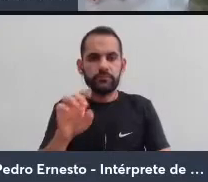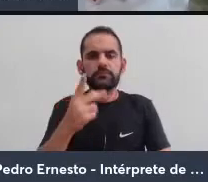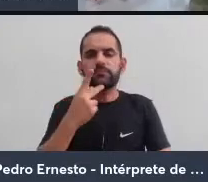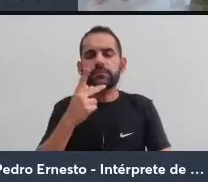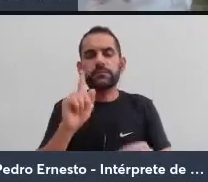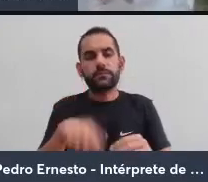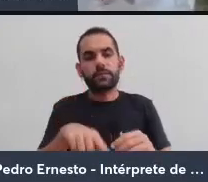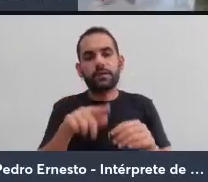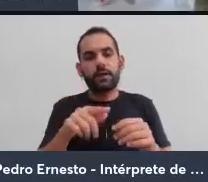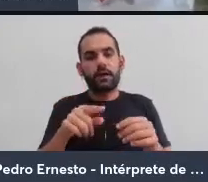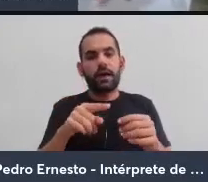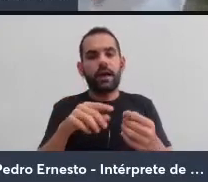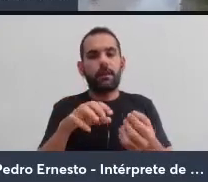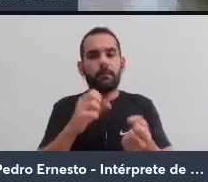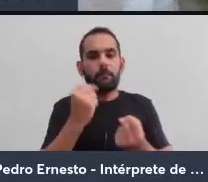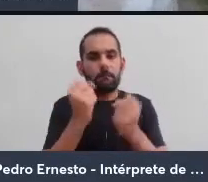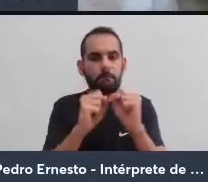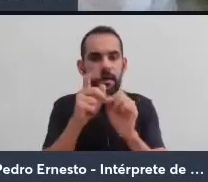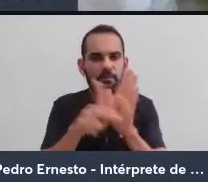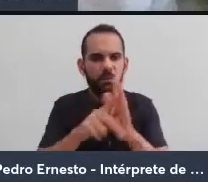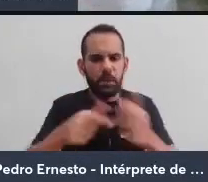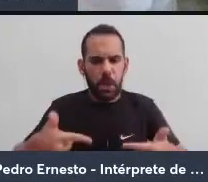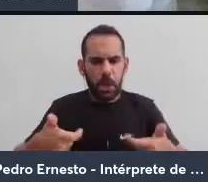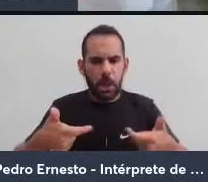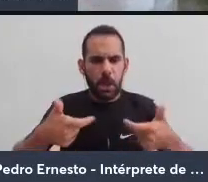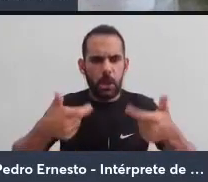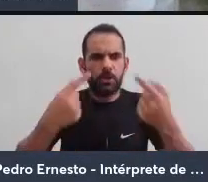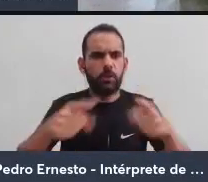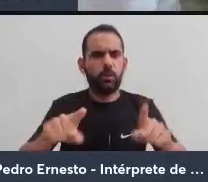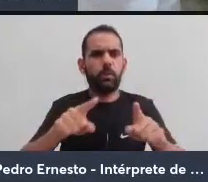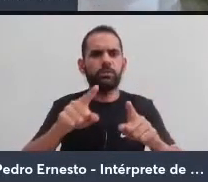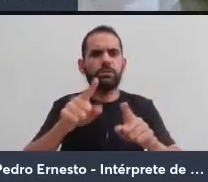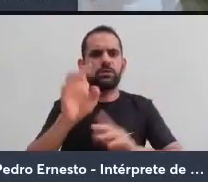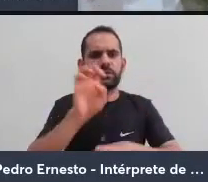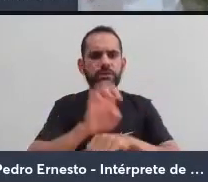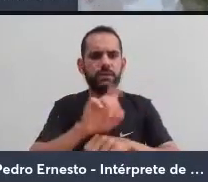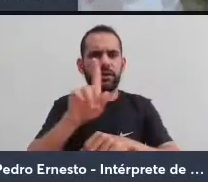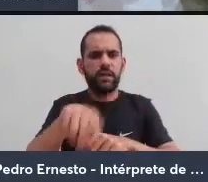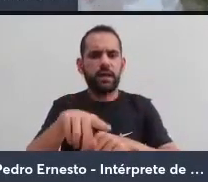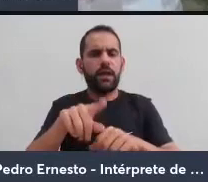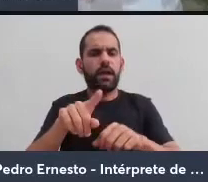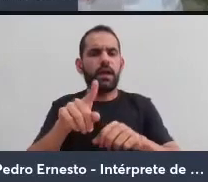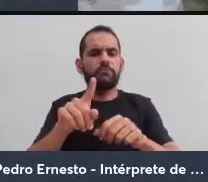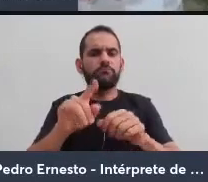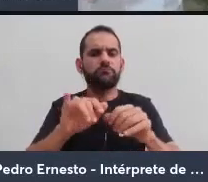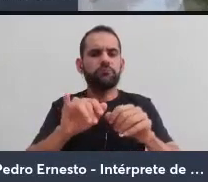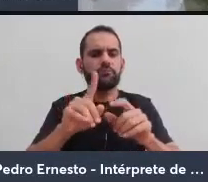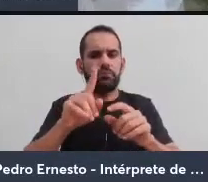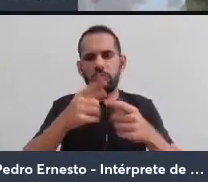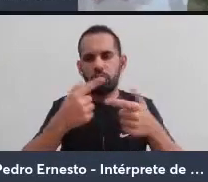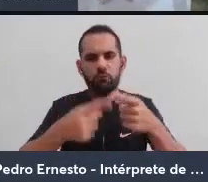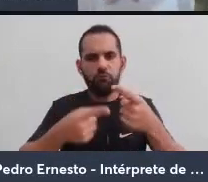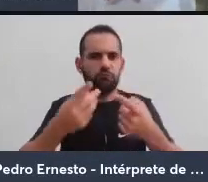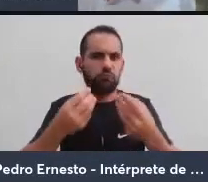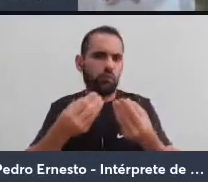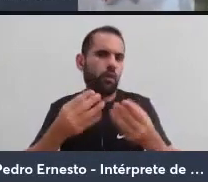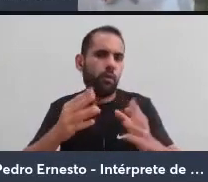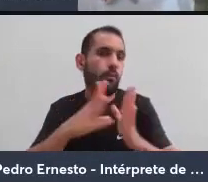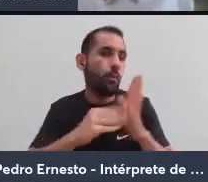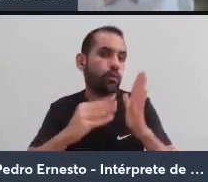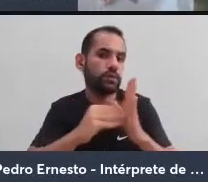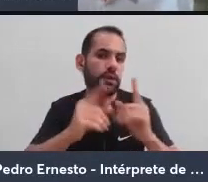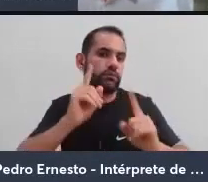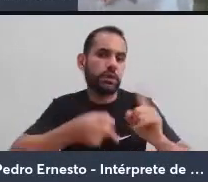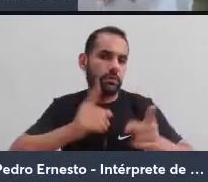instrumento de luta nômade contra o aparelho do Estado, que é o aparelho instituído. Lutar contra o